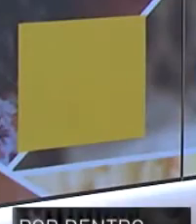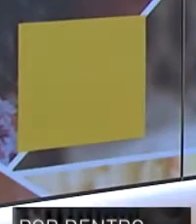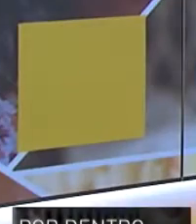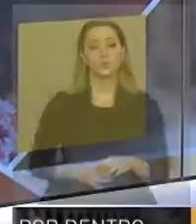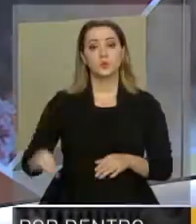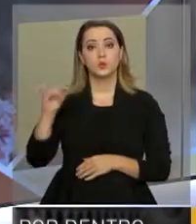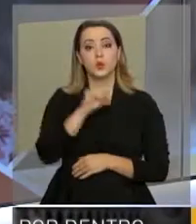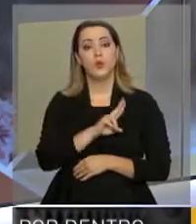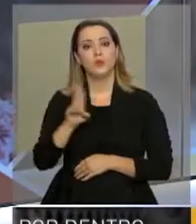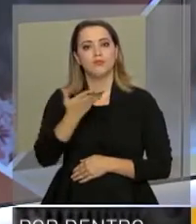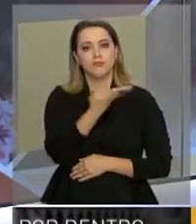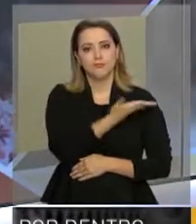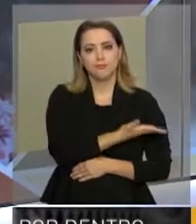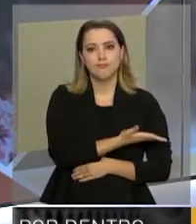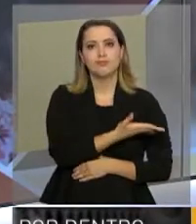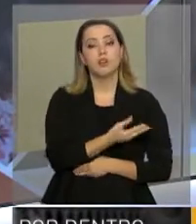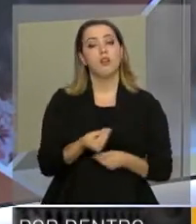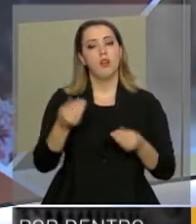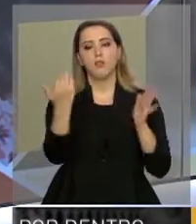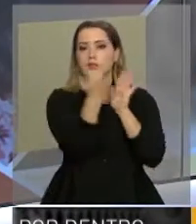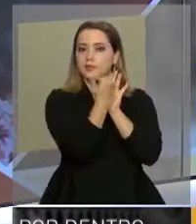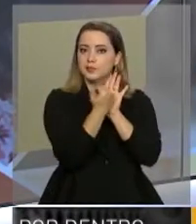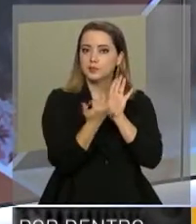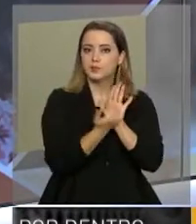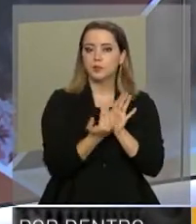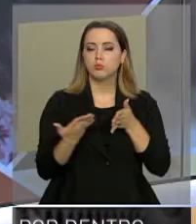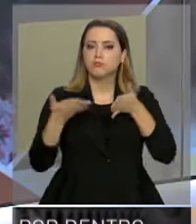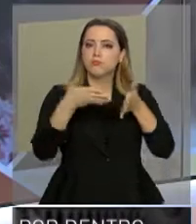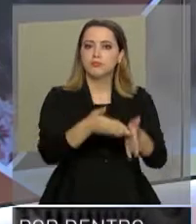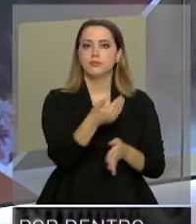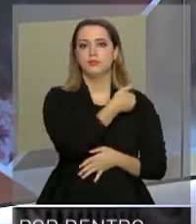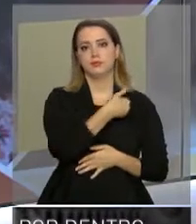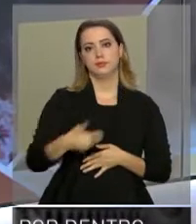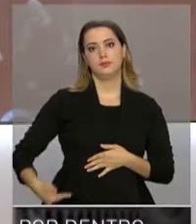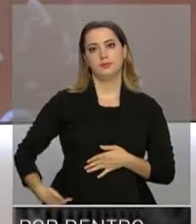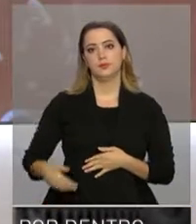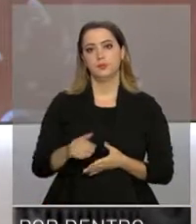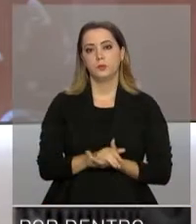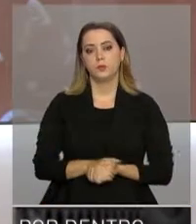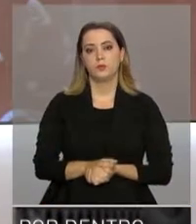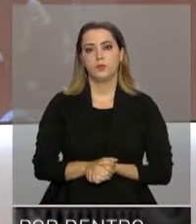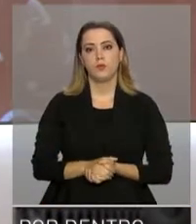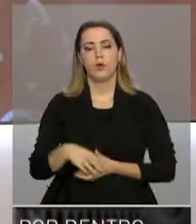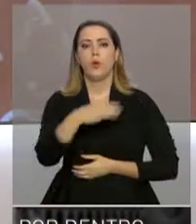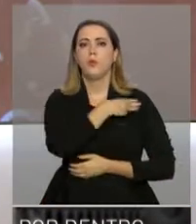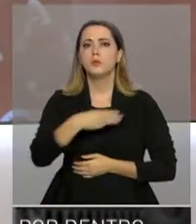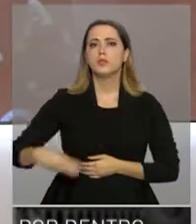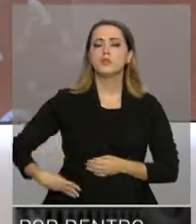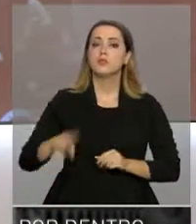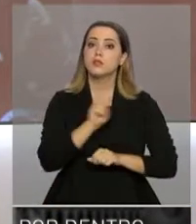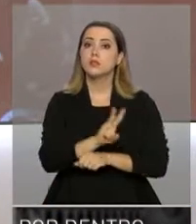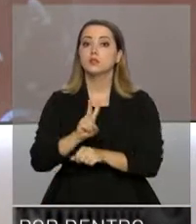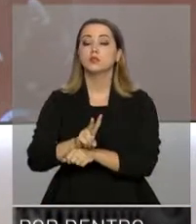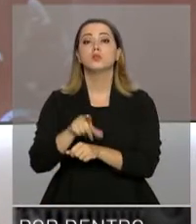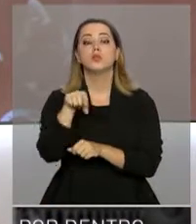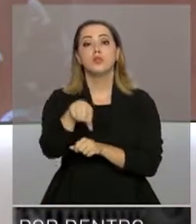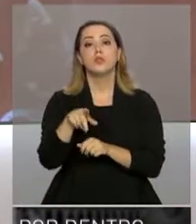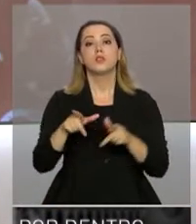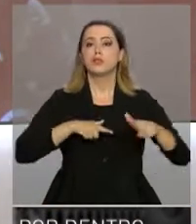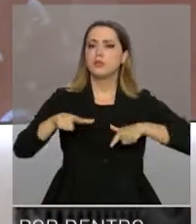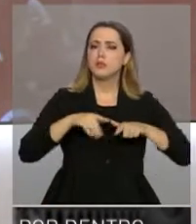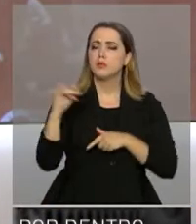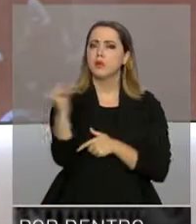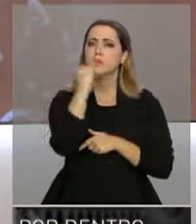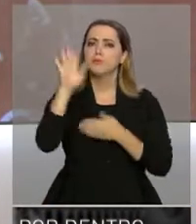Olá, eu sou Renata Corsini e este é o programa Por Dentro do Governo. O Ministério da Defesa tem papel importante no